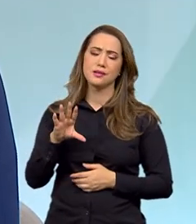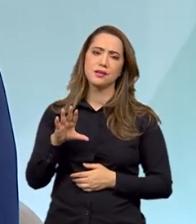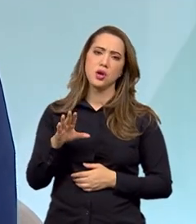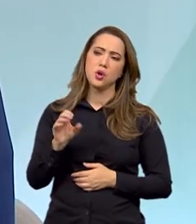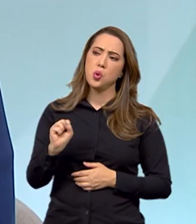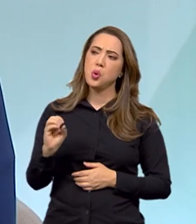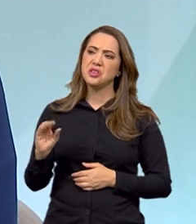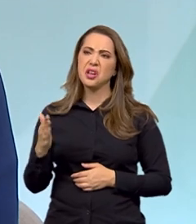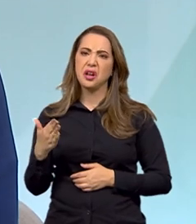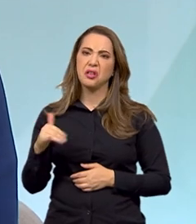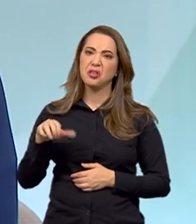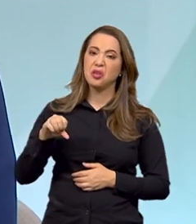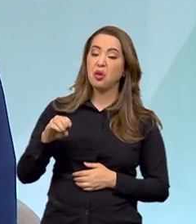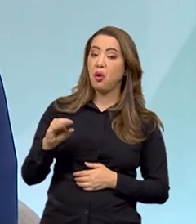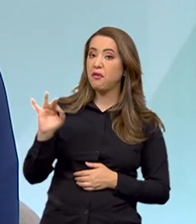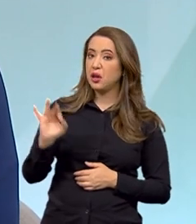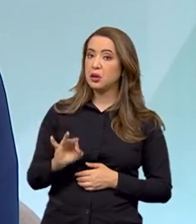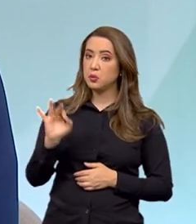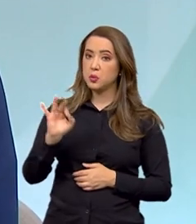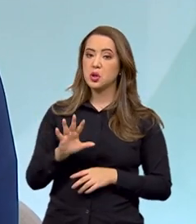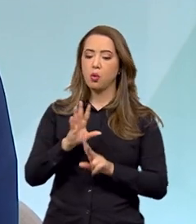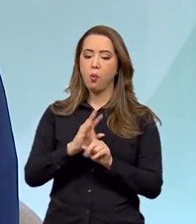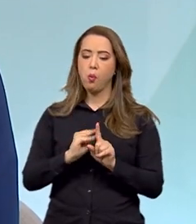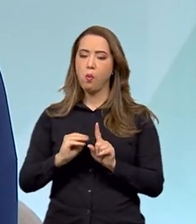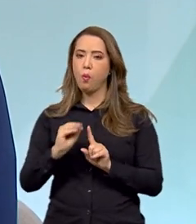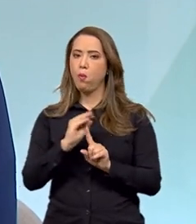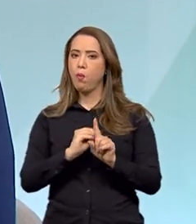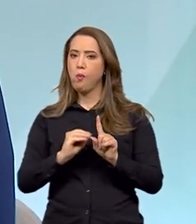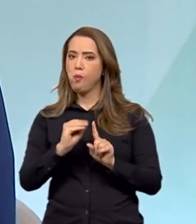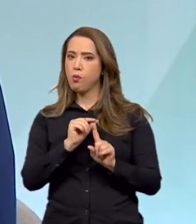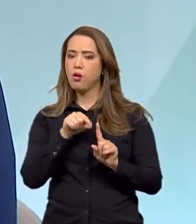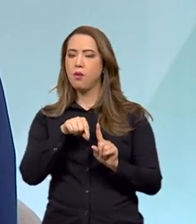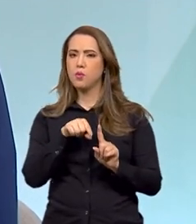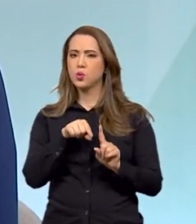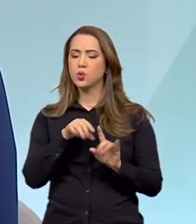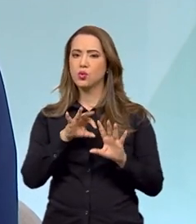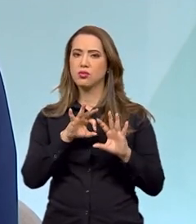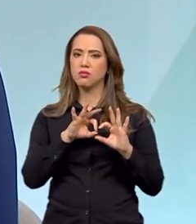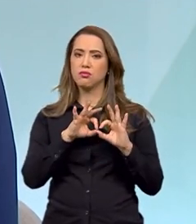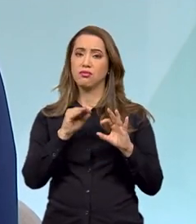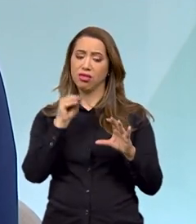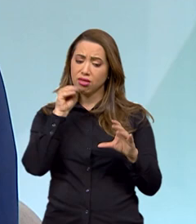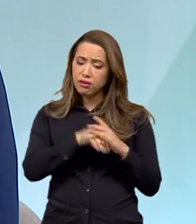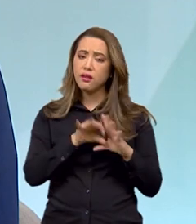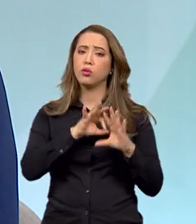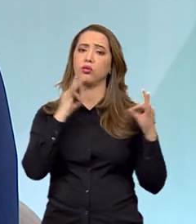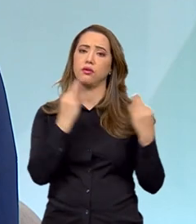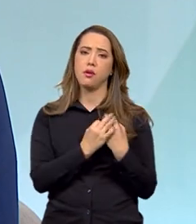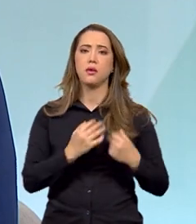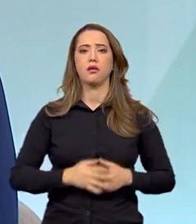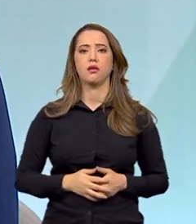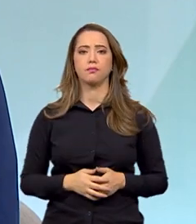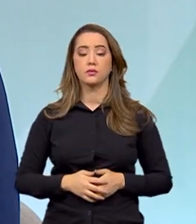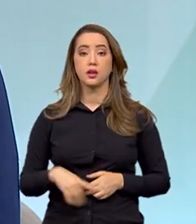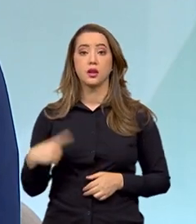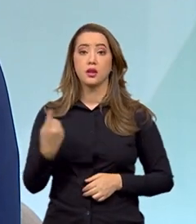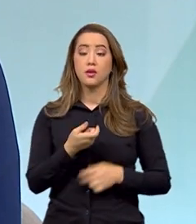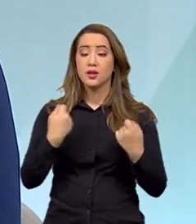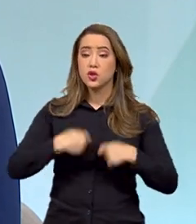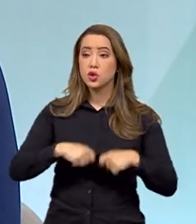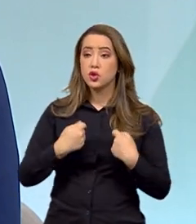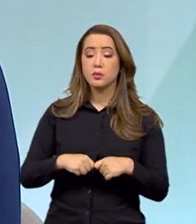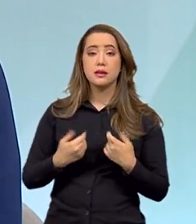do abuso sexual, dos casos de abuso sexual, são intrafamiliares. Então, é importante a gente aqui romper com o mito